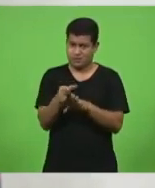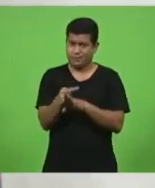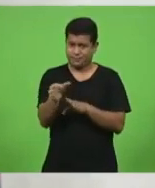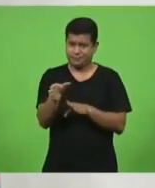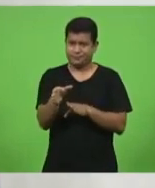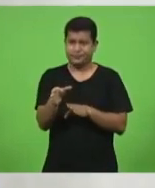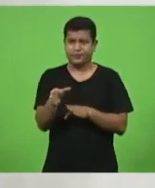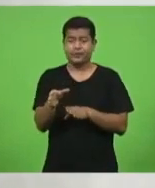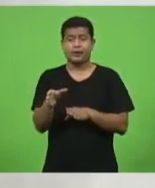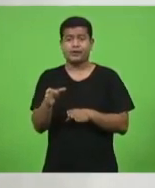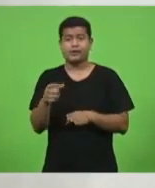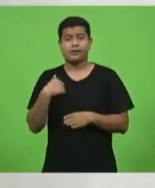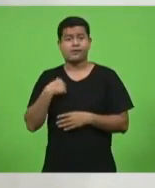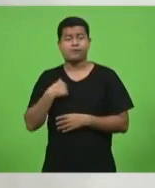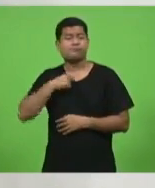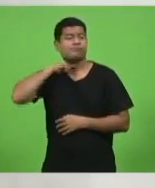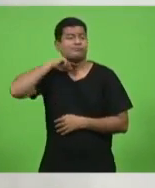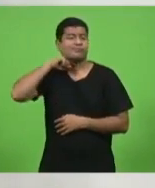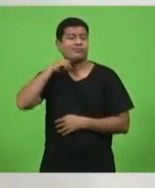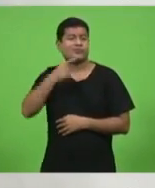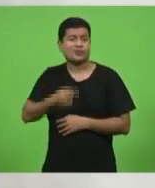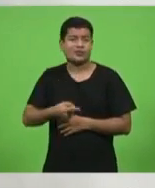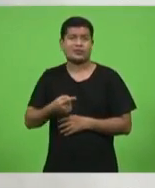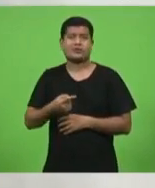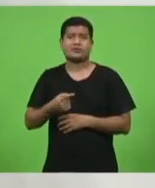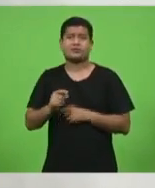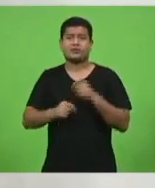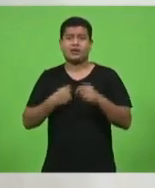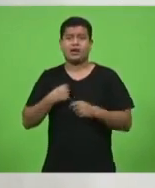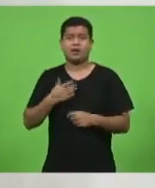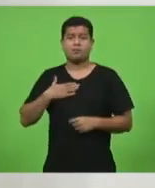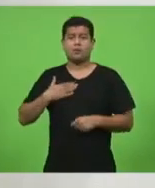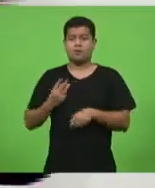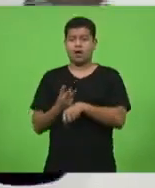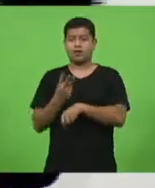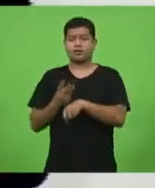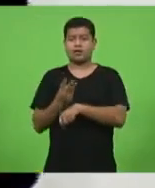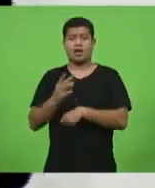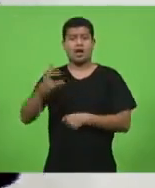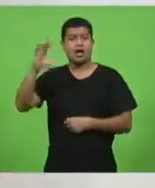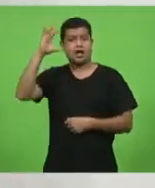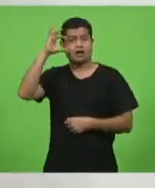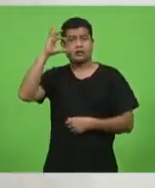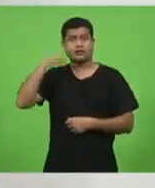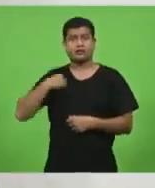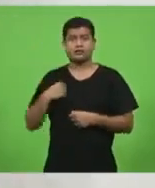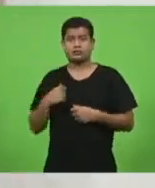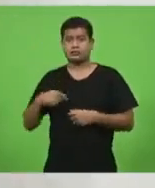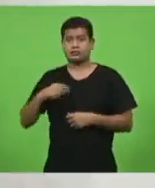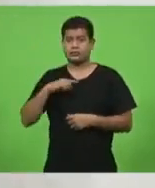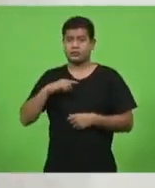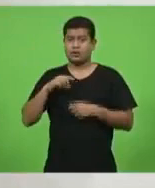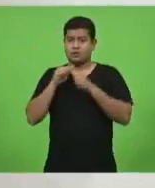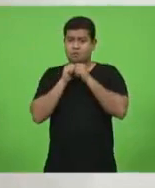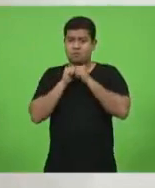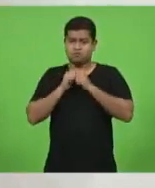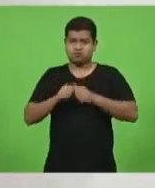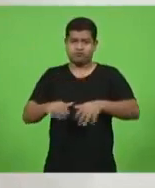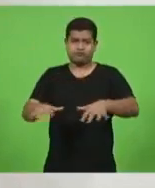Eu não consigo mais dominar o meu WhatsApp e o meu Instagram depois da viralização que teve, eu não consigo mais.